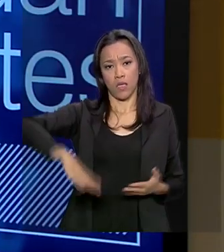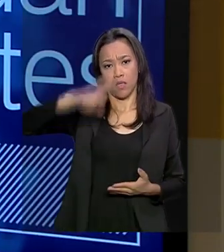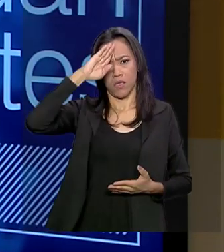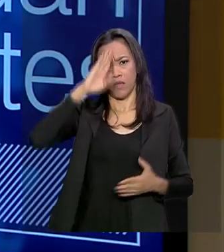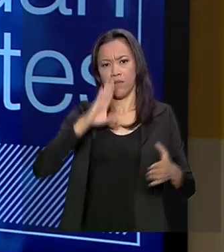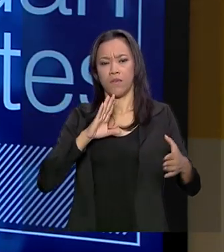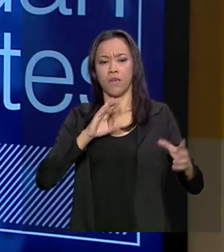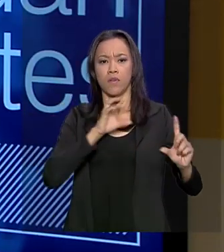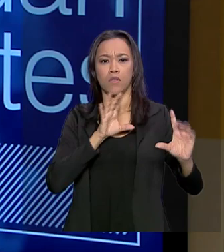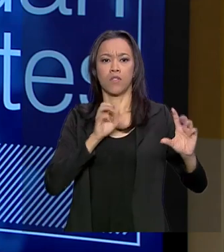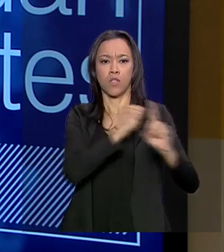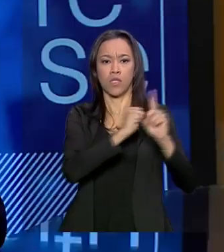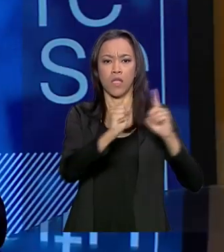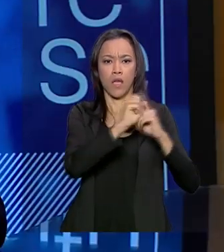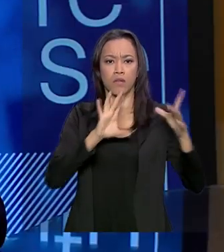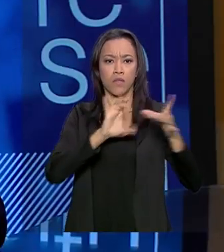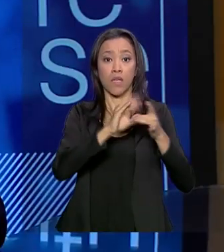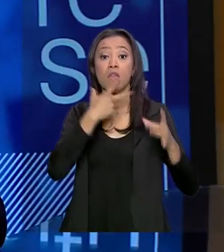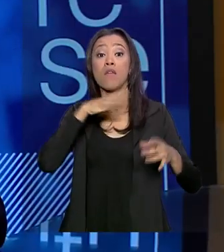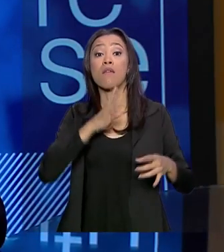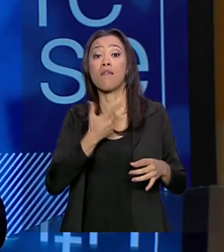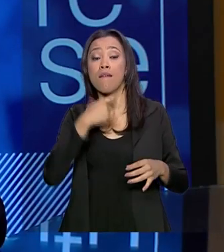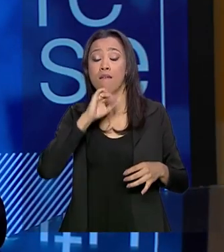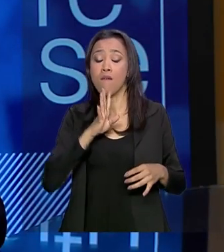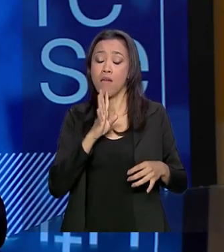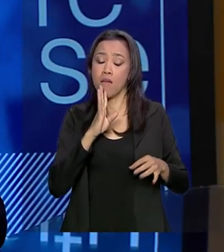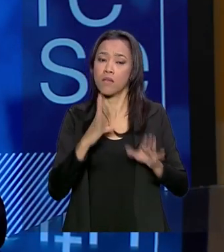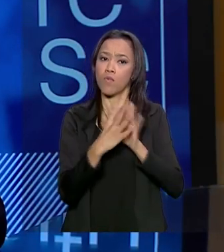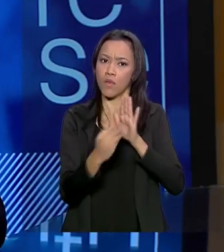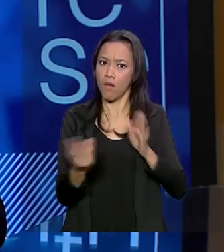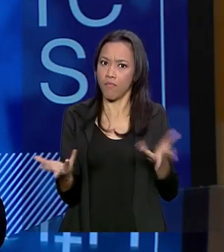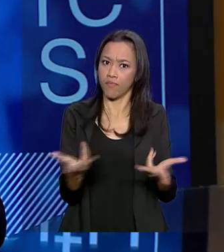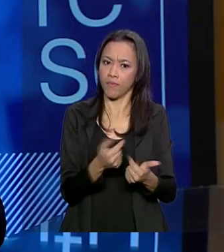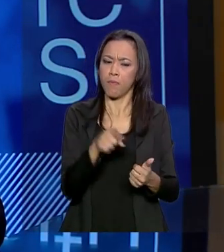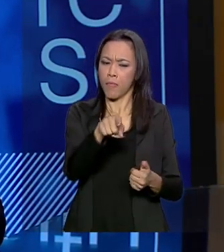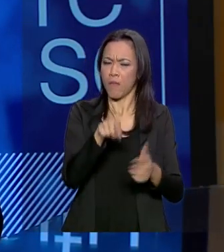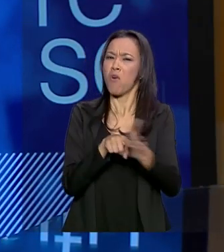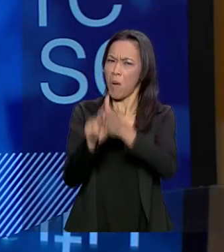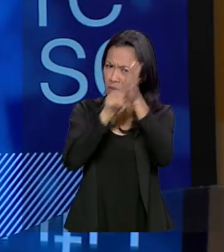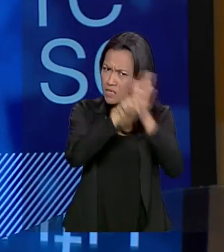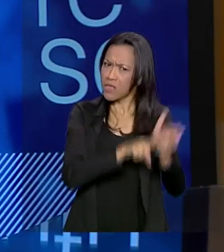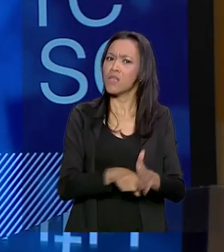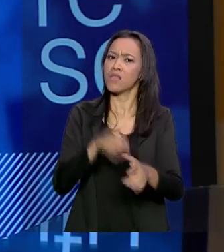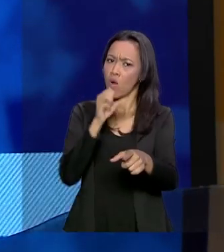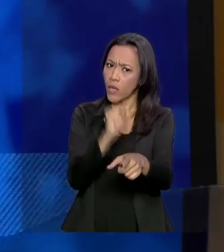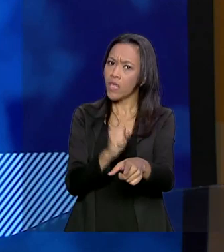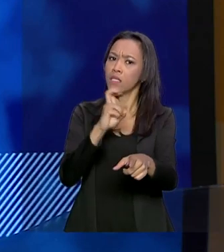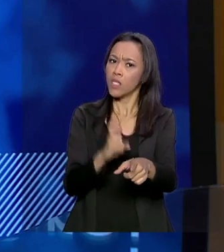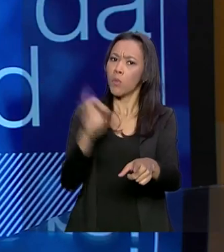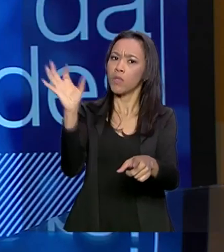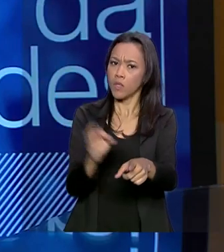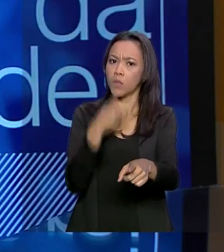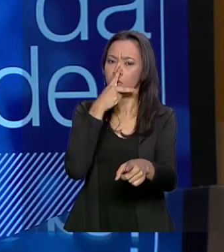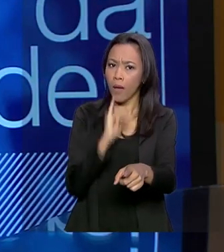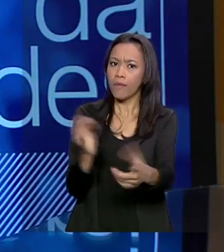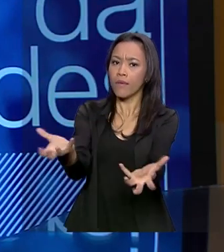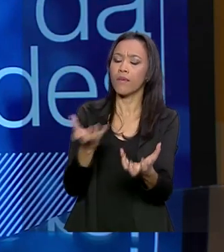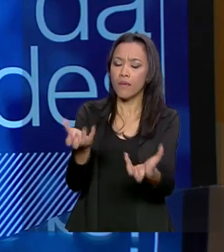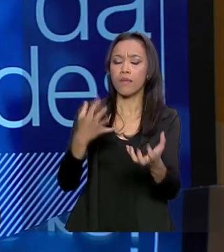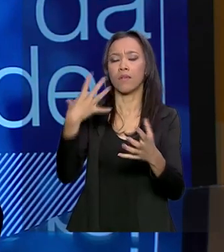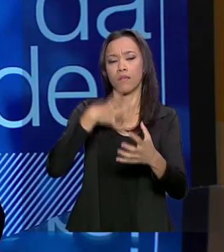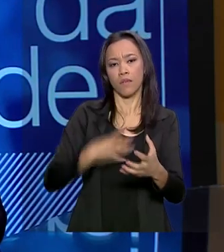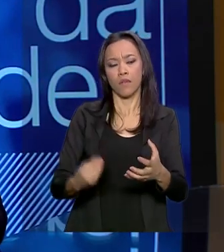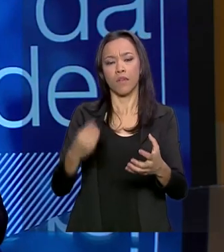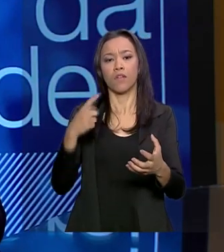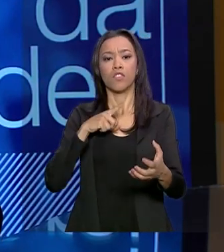encantado. Isso foi até verificado numa pesquisa. 85% dos pais responderam que queriam que os filhos estivessem matriculados em